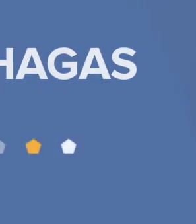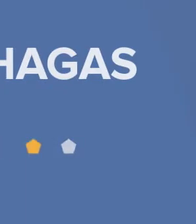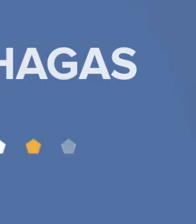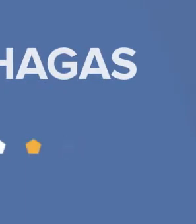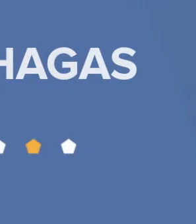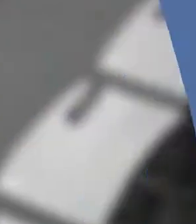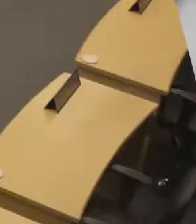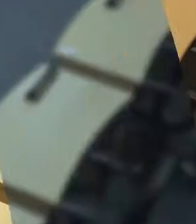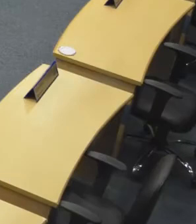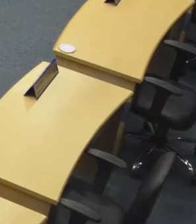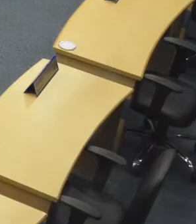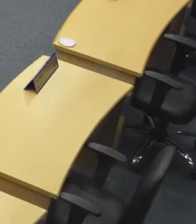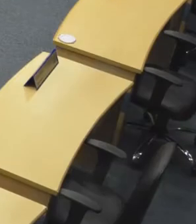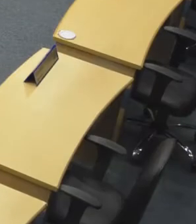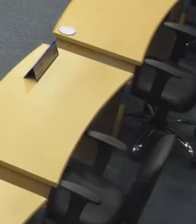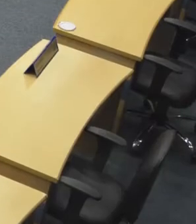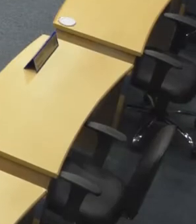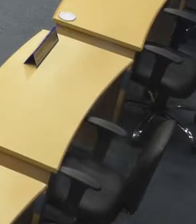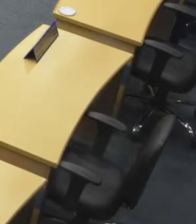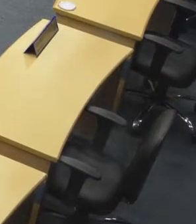We'll be back.